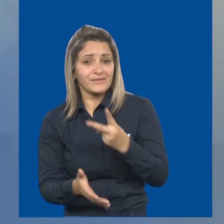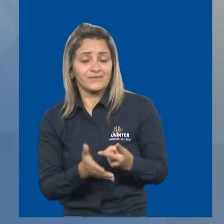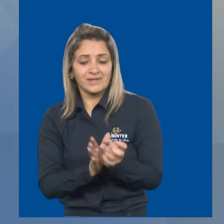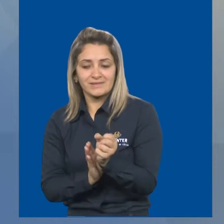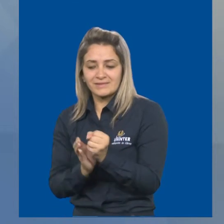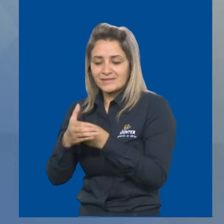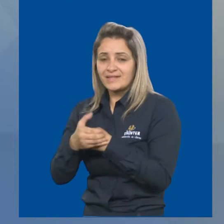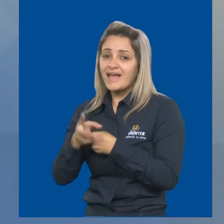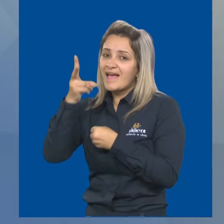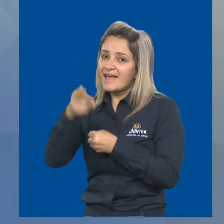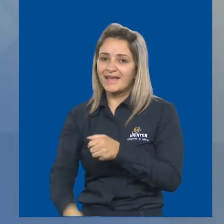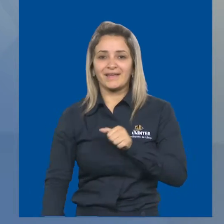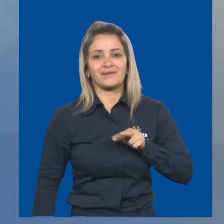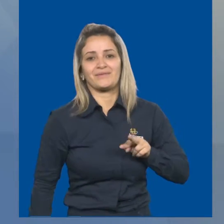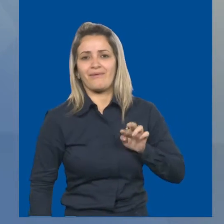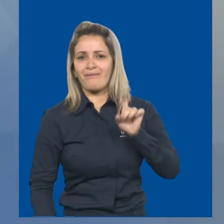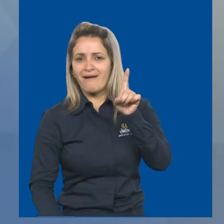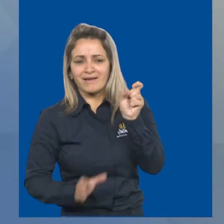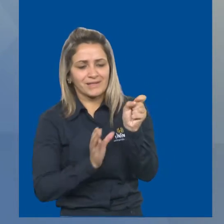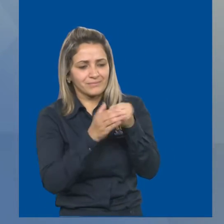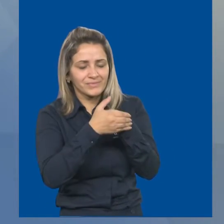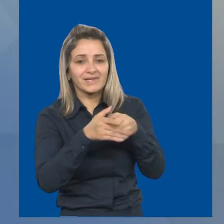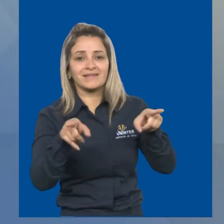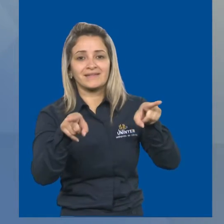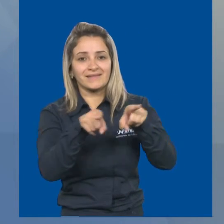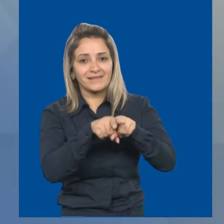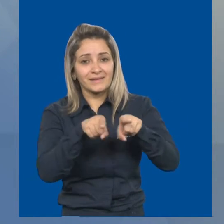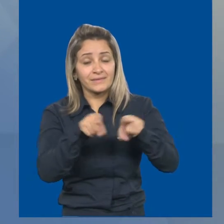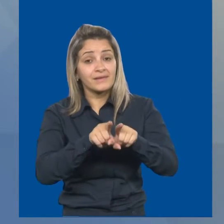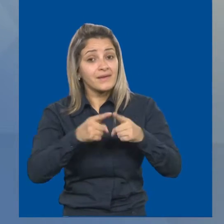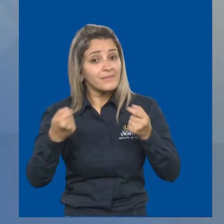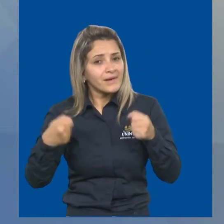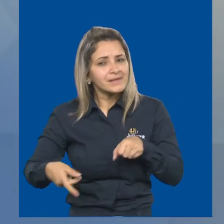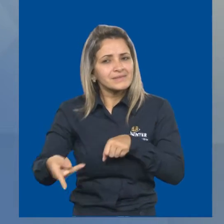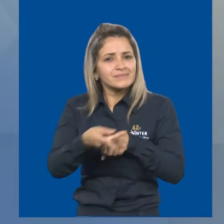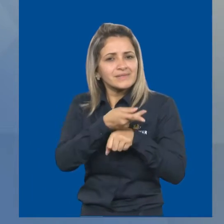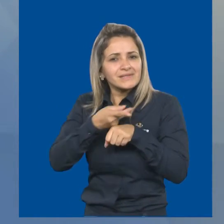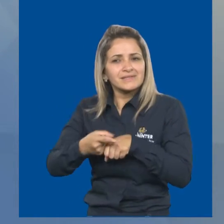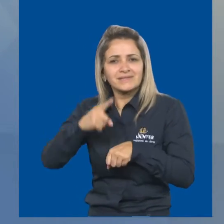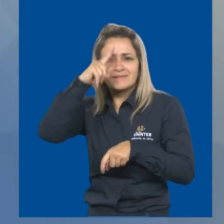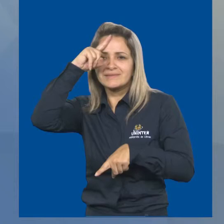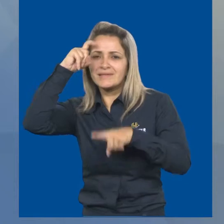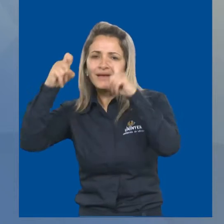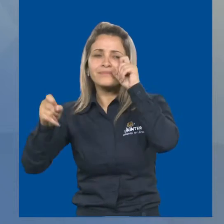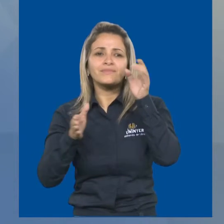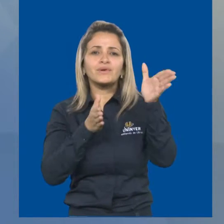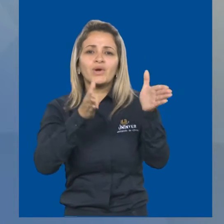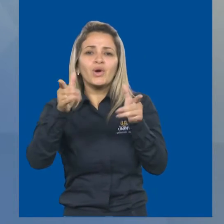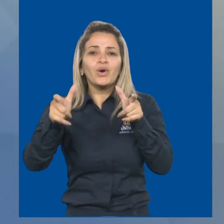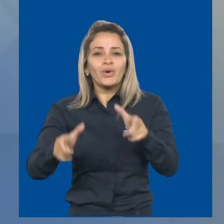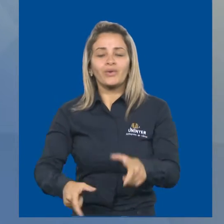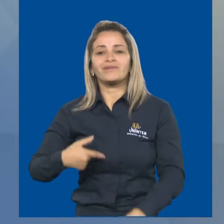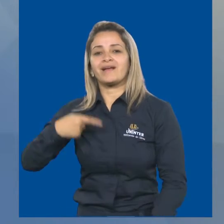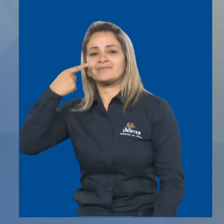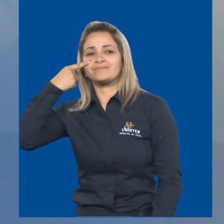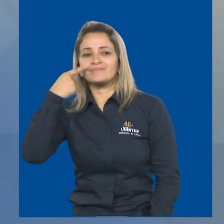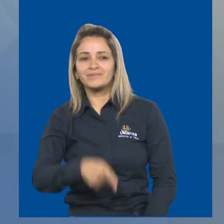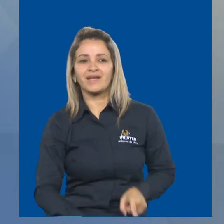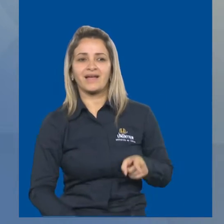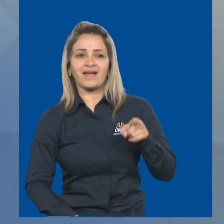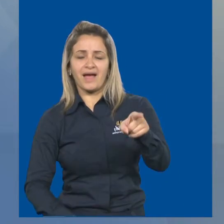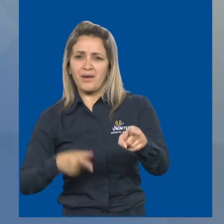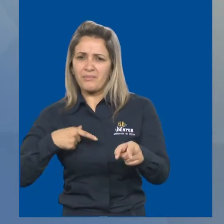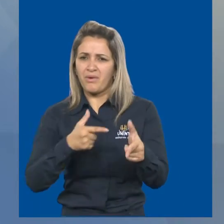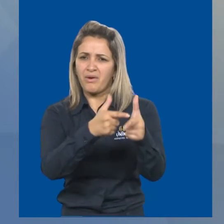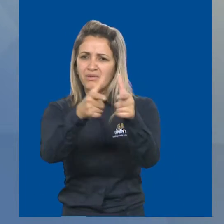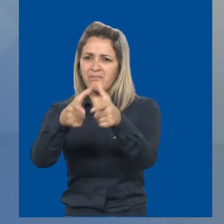como a verdadeira arte. Mas temos que procurá-la, caminhar em direção a ela e reconhecê-la em meio a